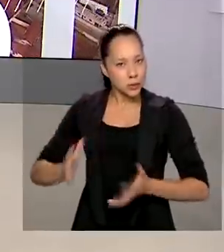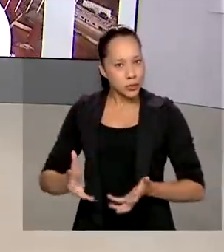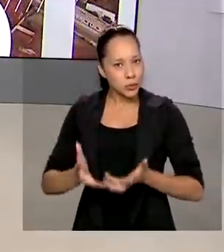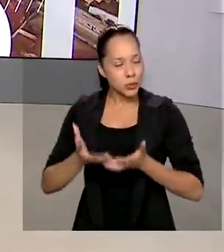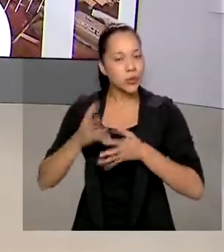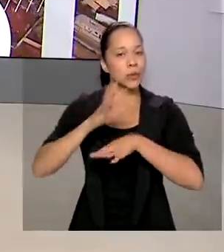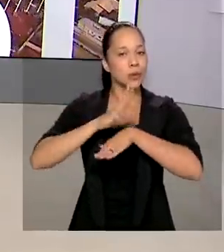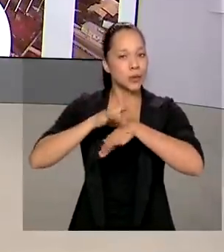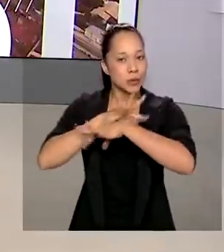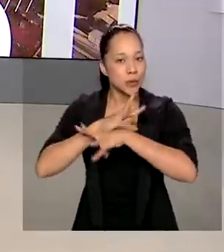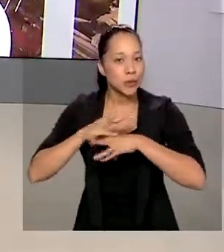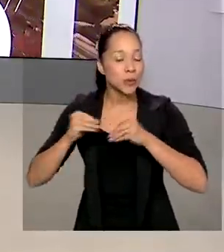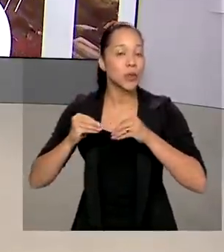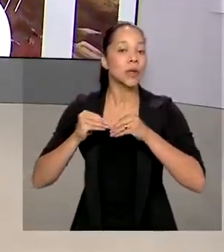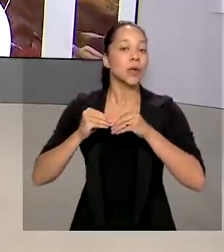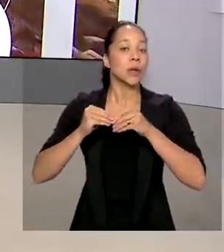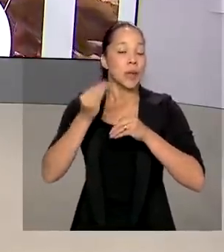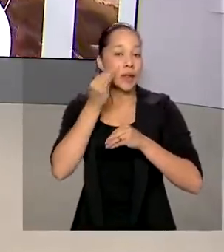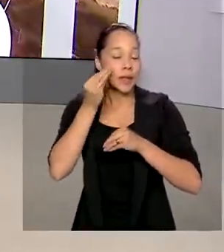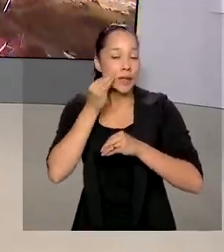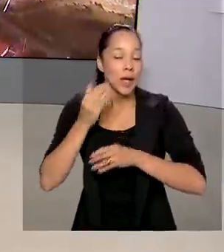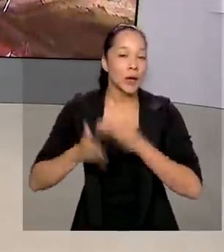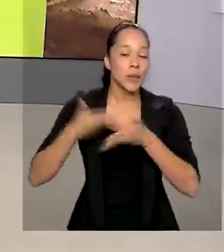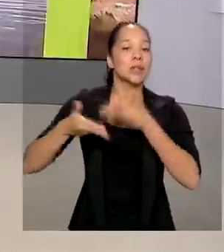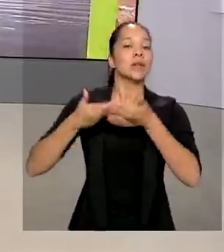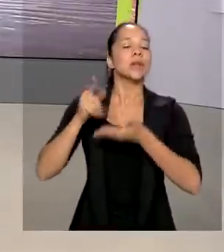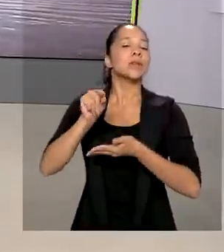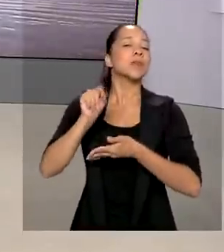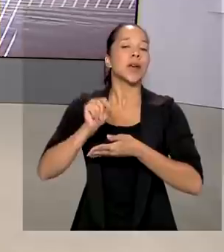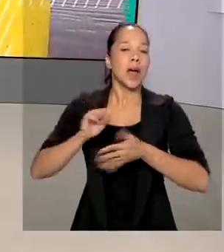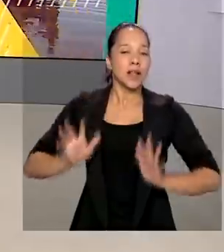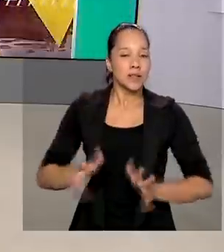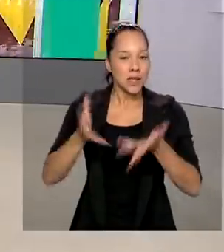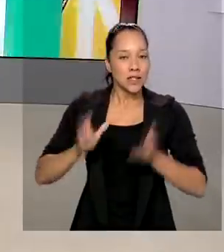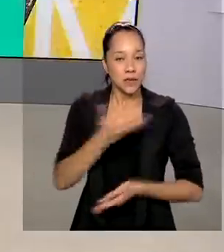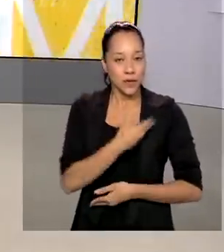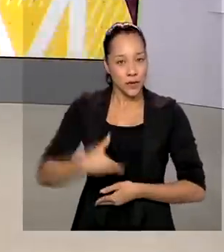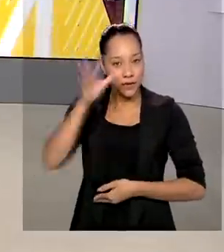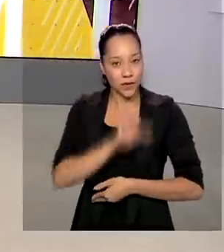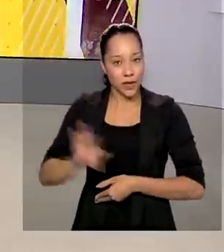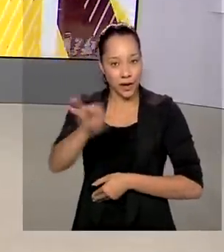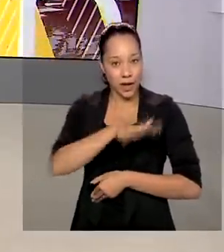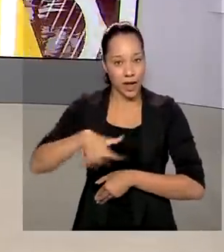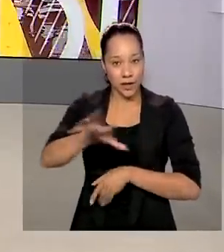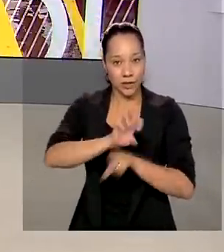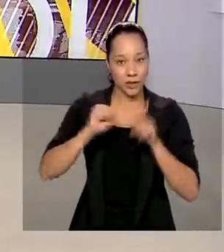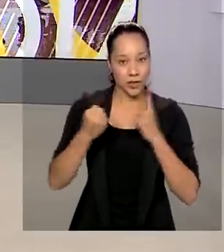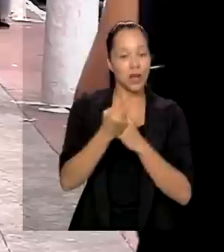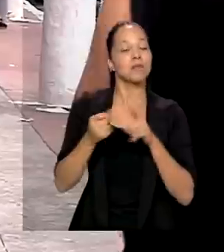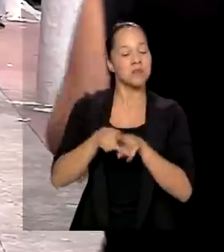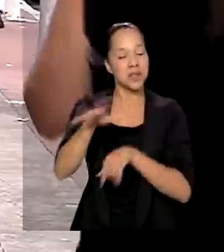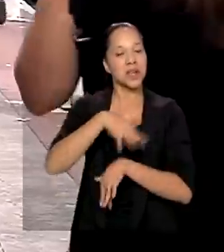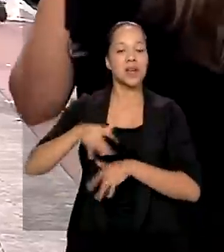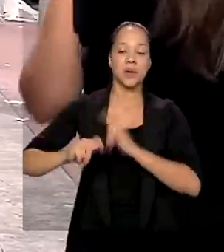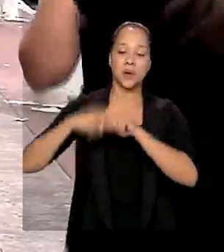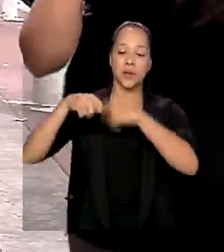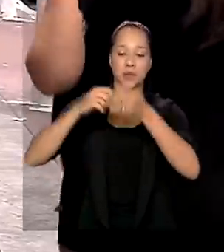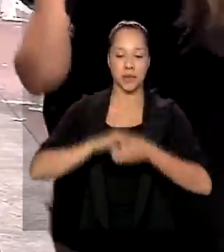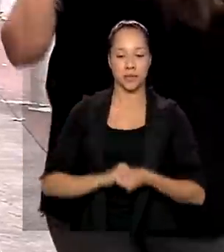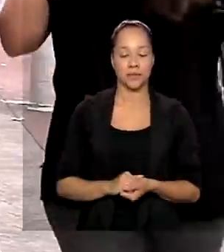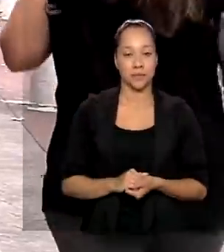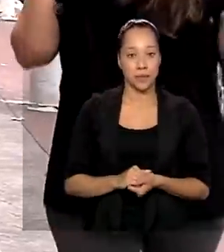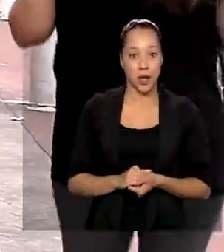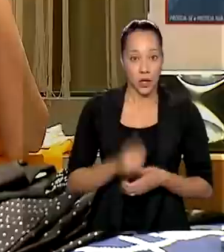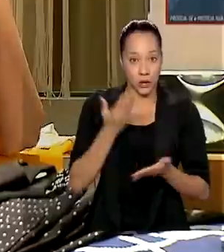e essa retomada se deve a iniciativas do governo federal nas áreas social e econômica. No estudo da